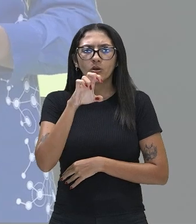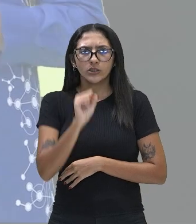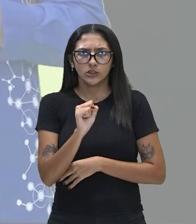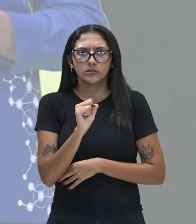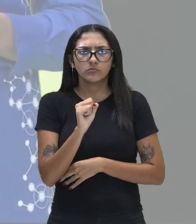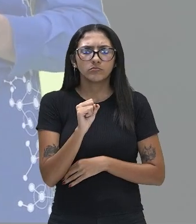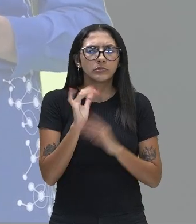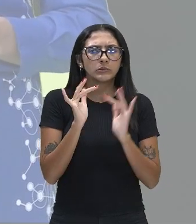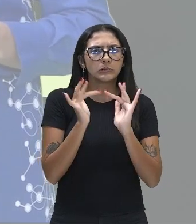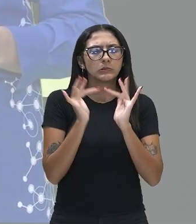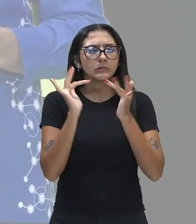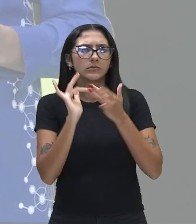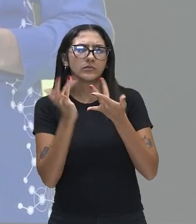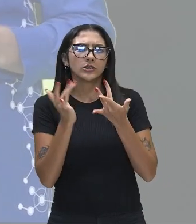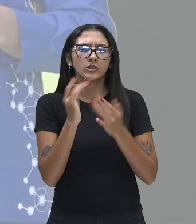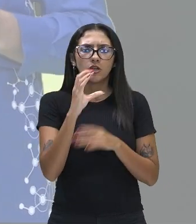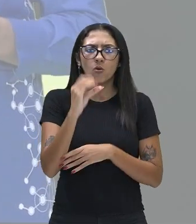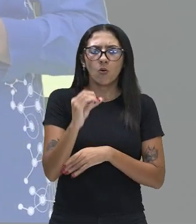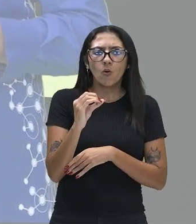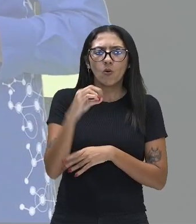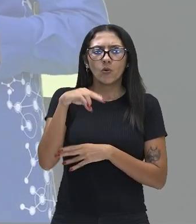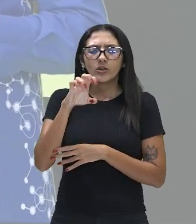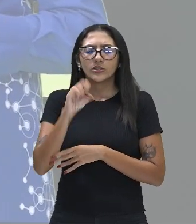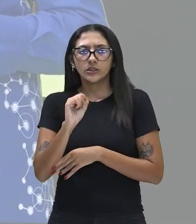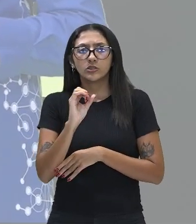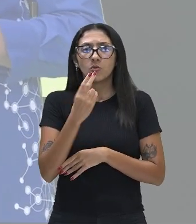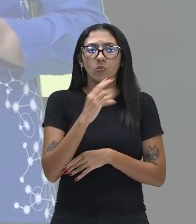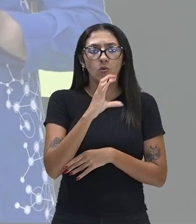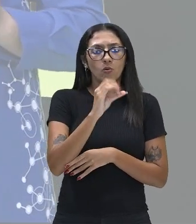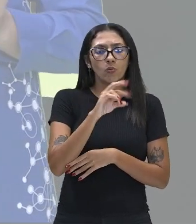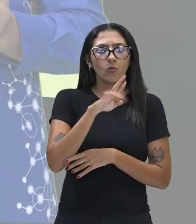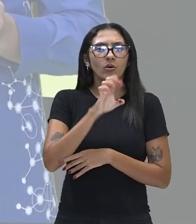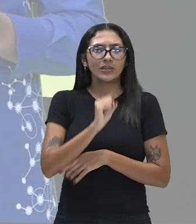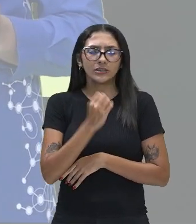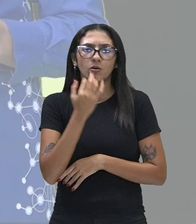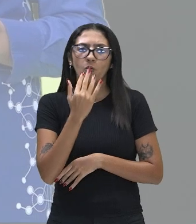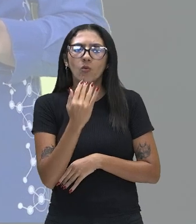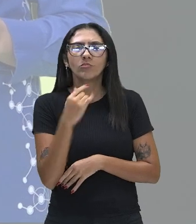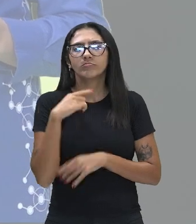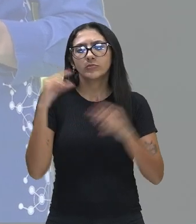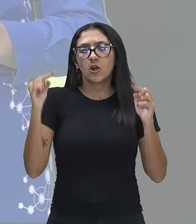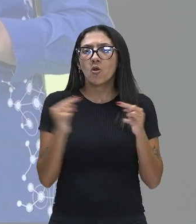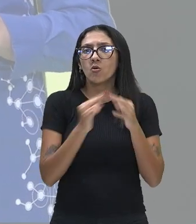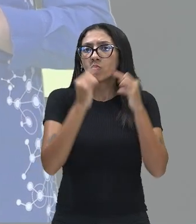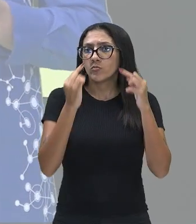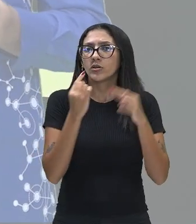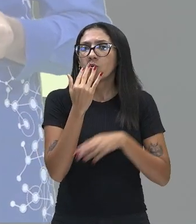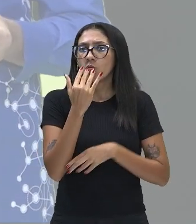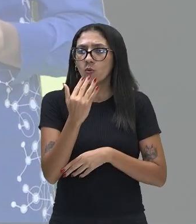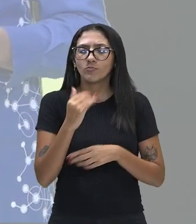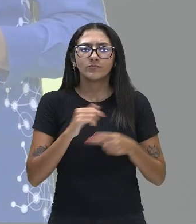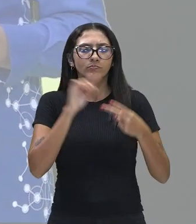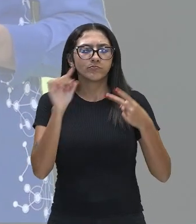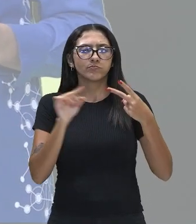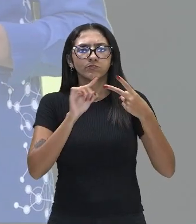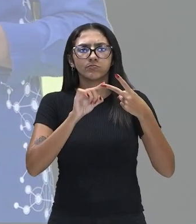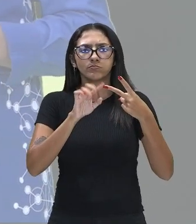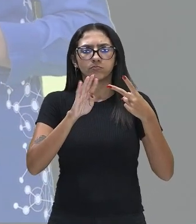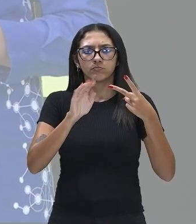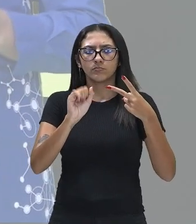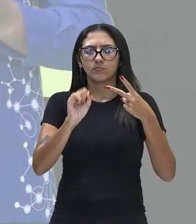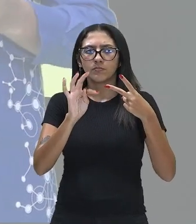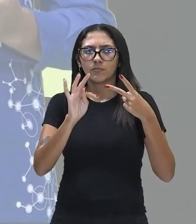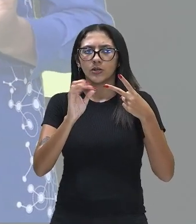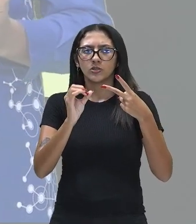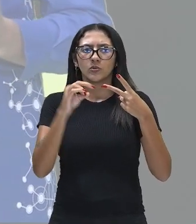cores. Dá para associar e não errar, Entender de forma bem fácil que elas estão relacionadas com as cores. Já os bastonetes, como